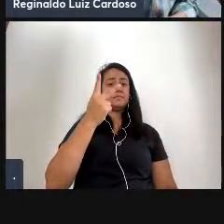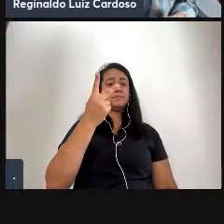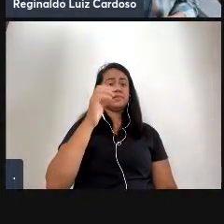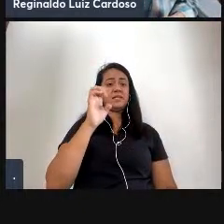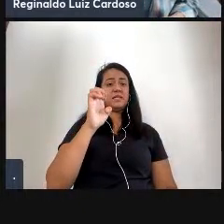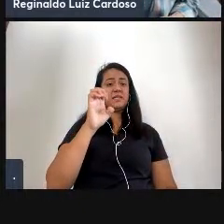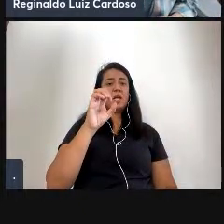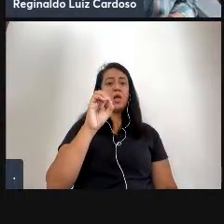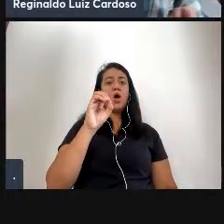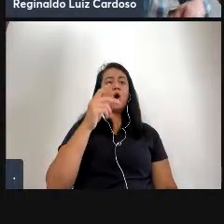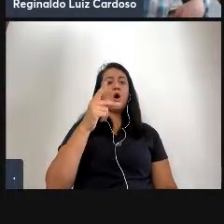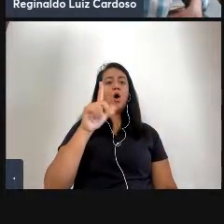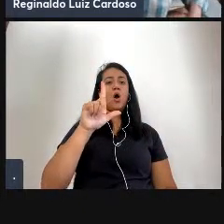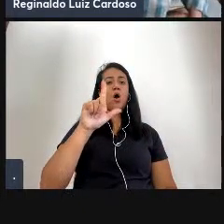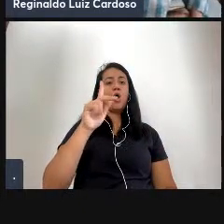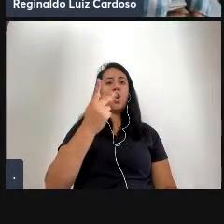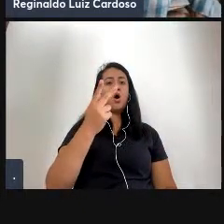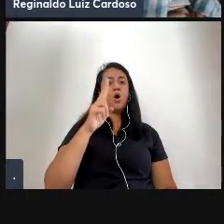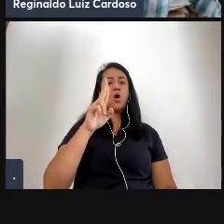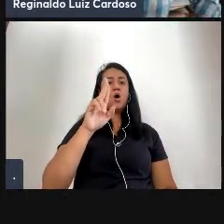como um vândalo